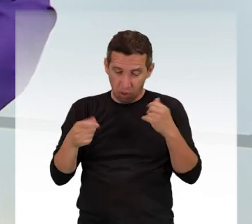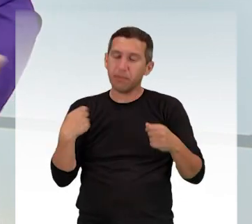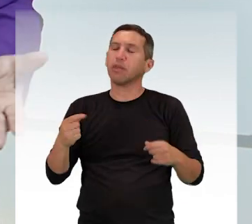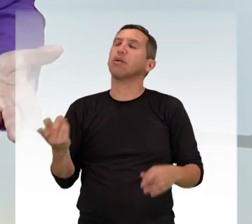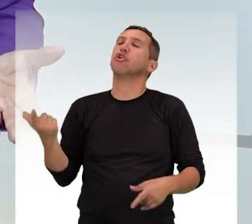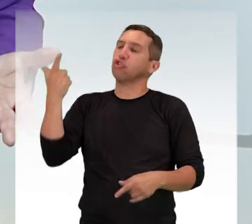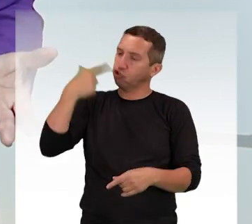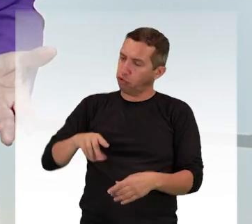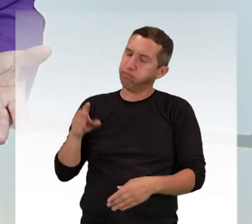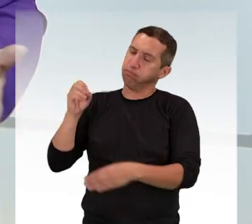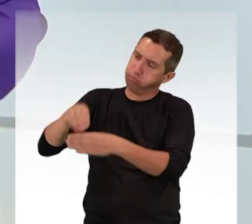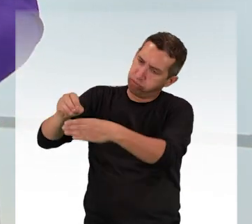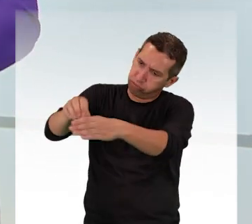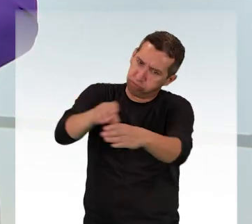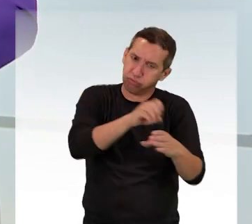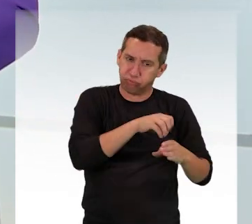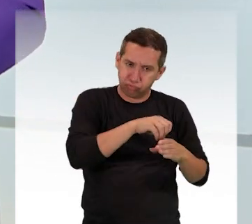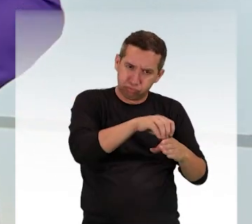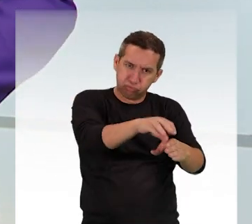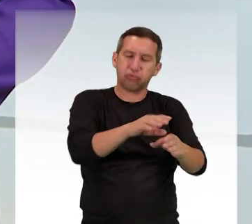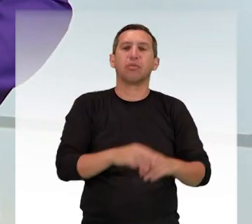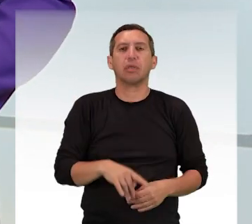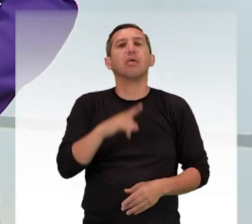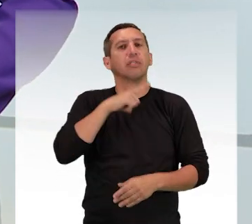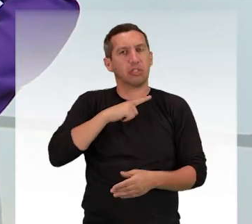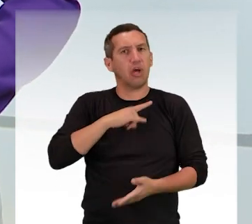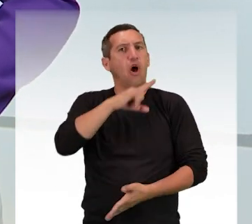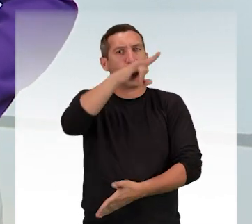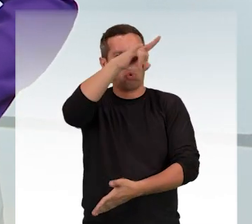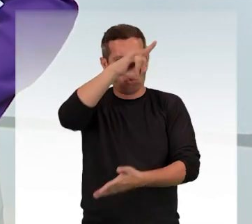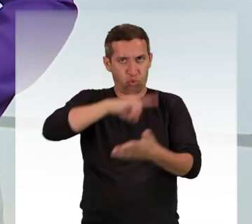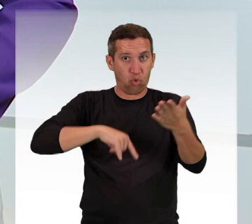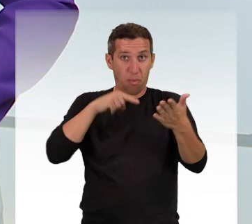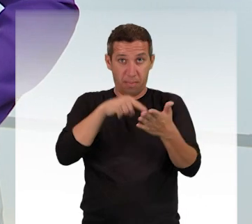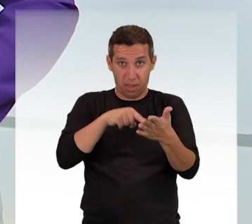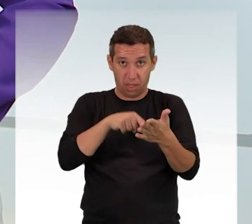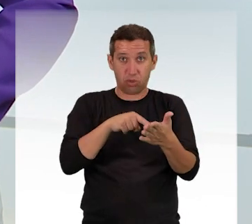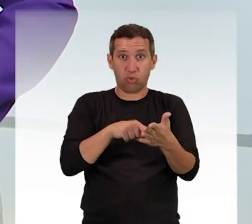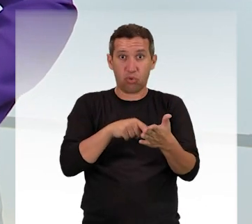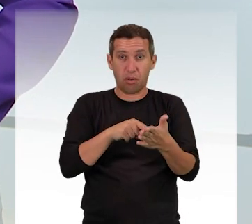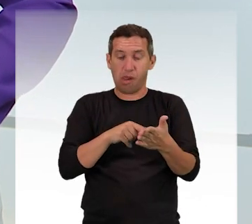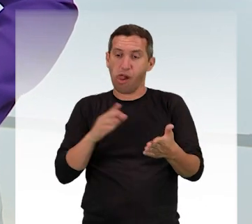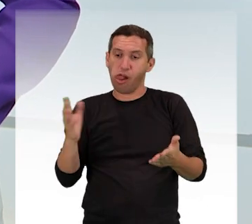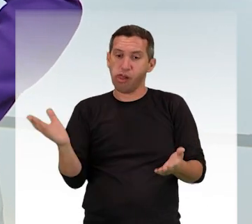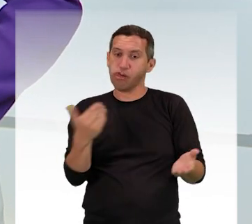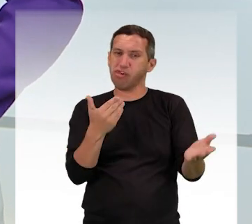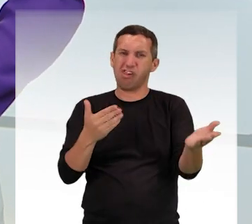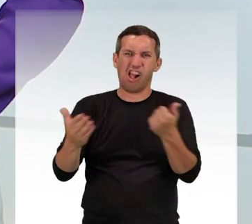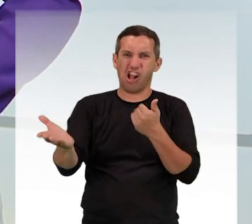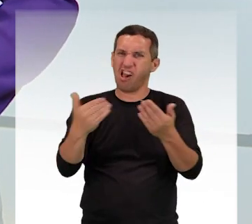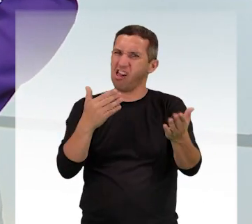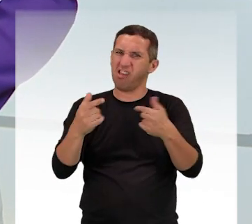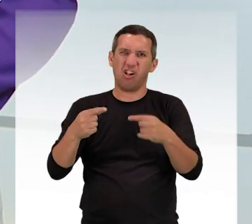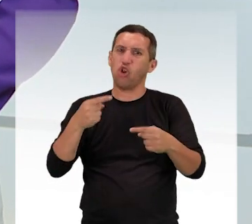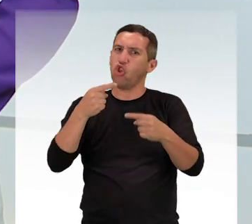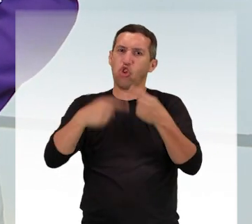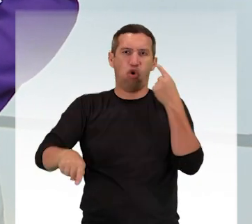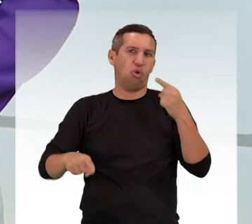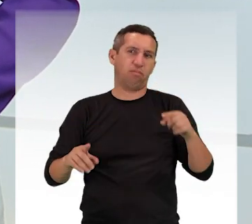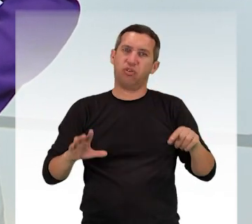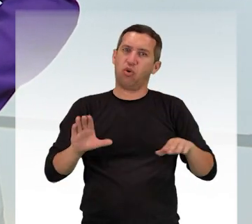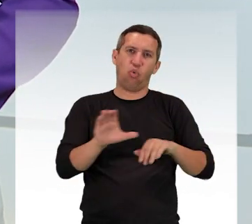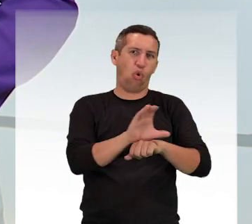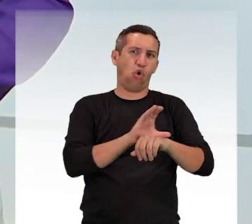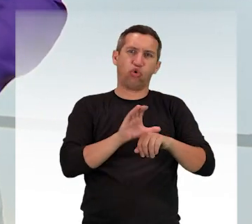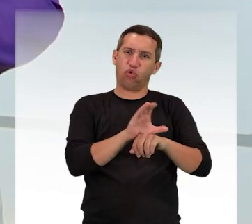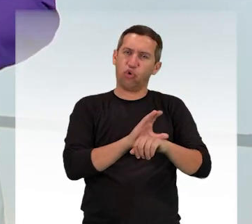emitidas. A inscrição normativa que viabiliza a emissão das autorizações para supressão vegetal vai na contramão do dever